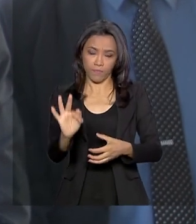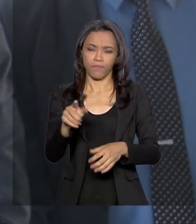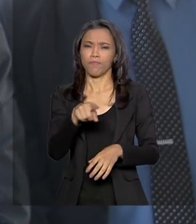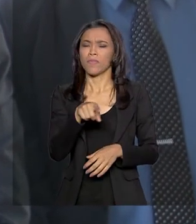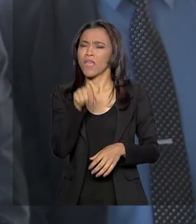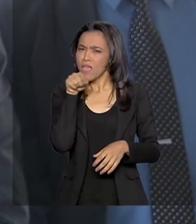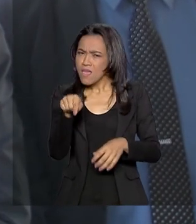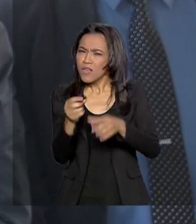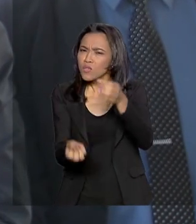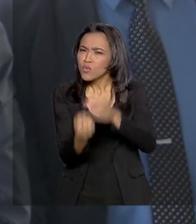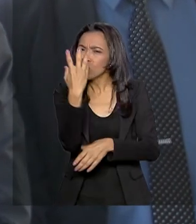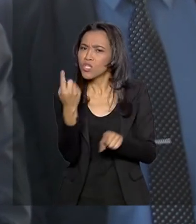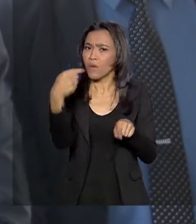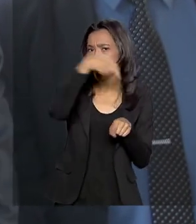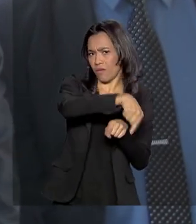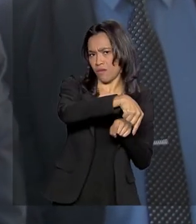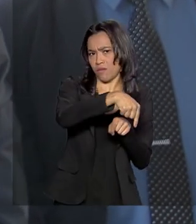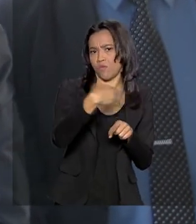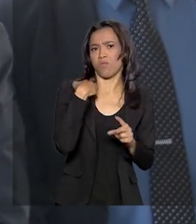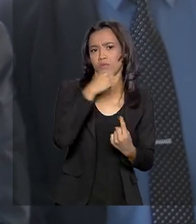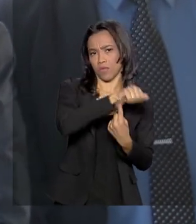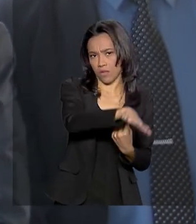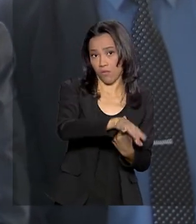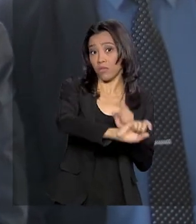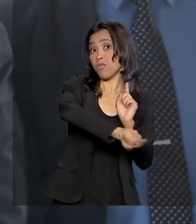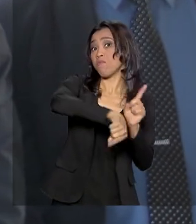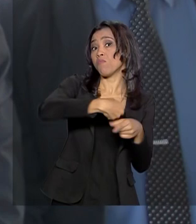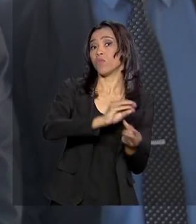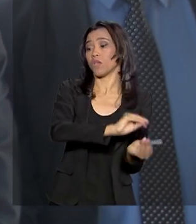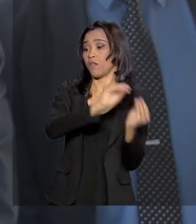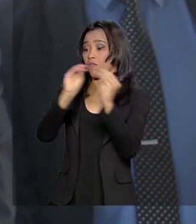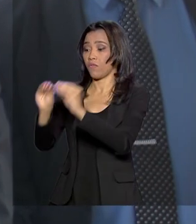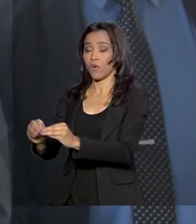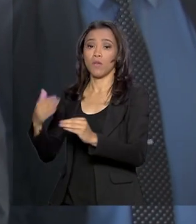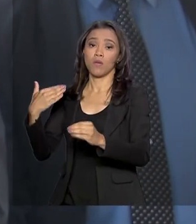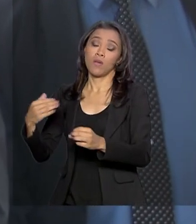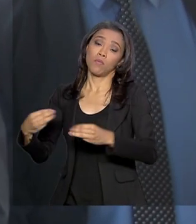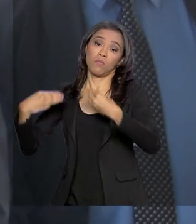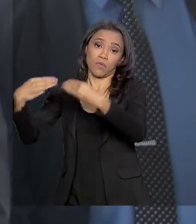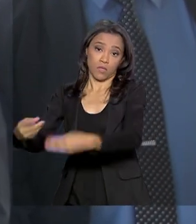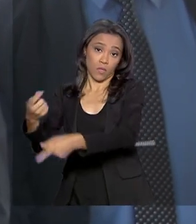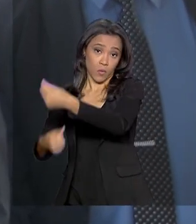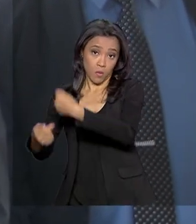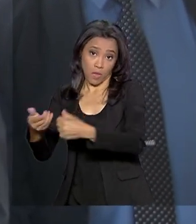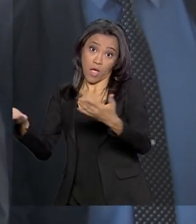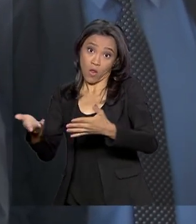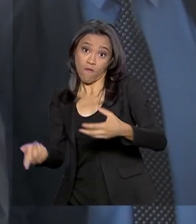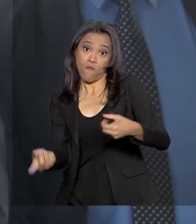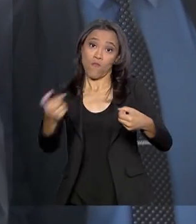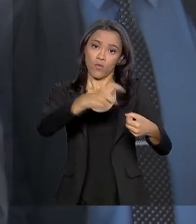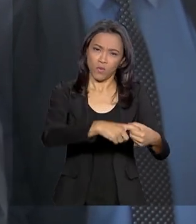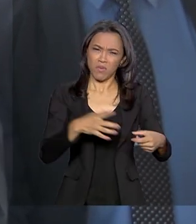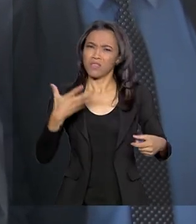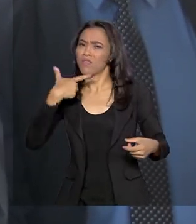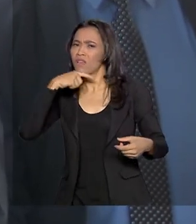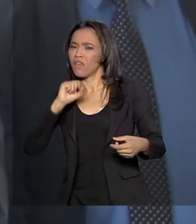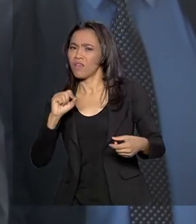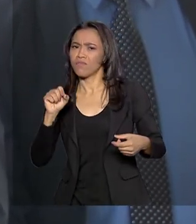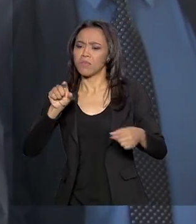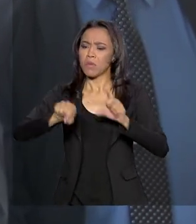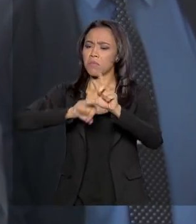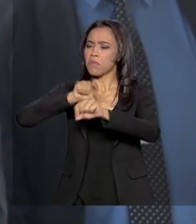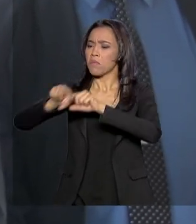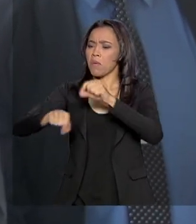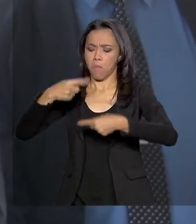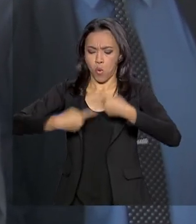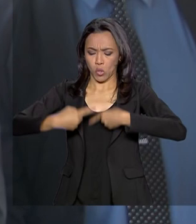depois é que ele saiu de lá. E o pessoal que vai integrar o Banco Central não tem indicação política. Todos eles têm